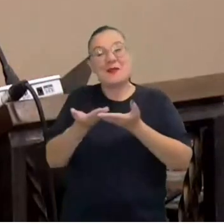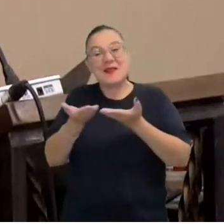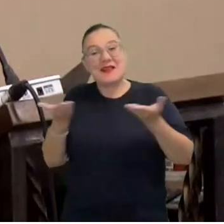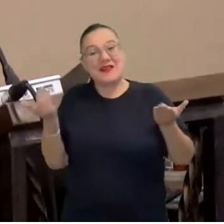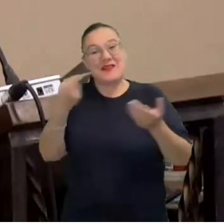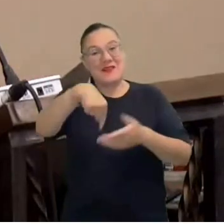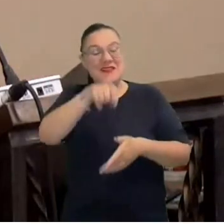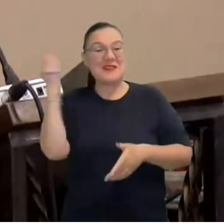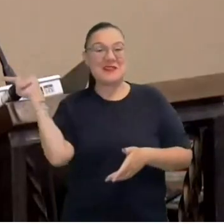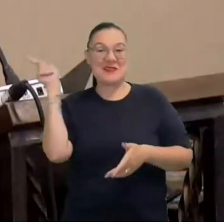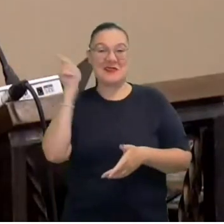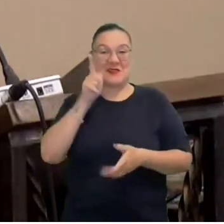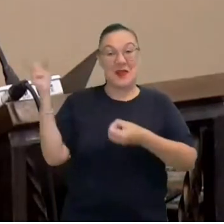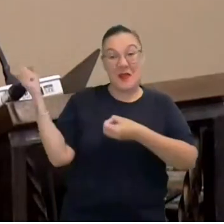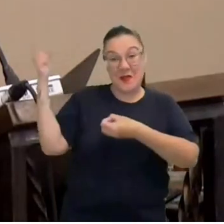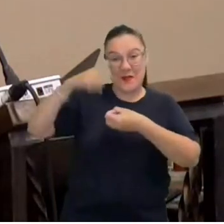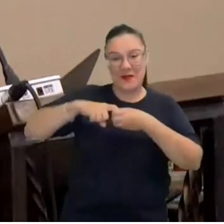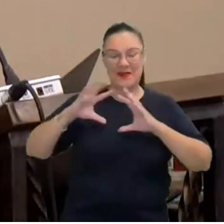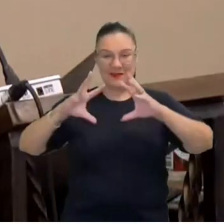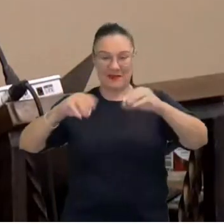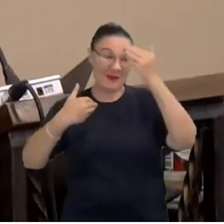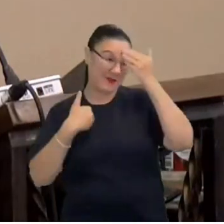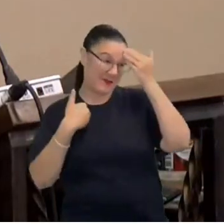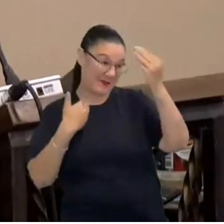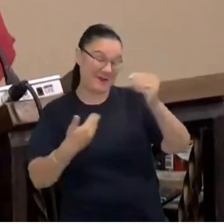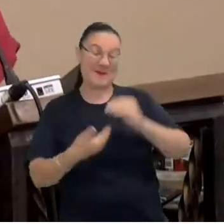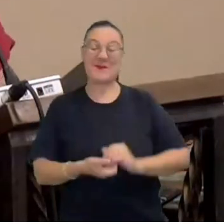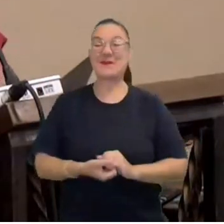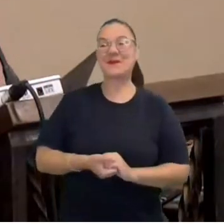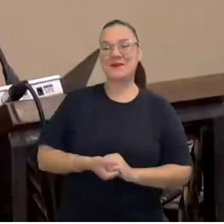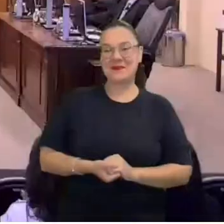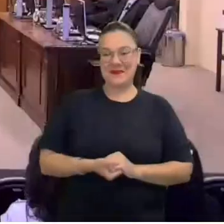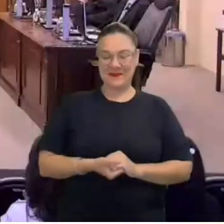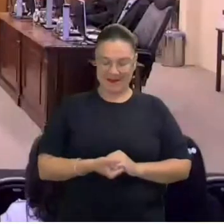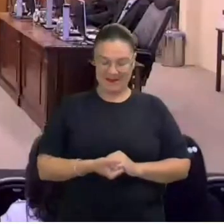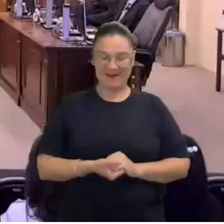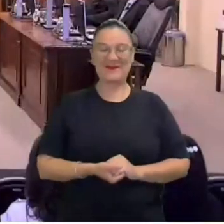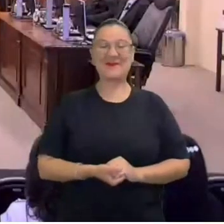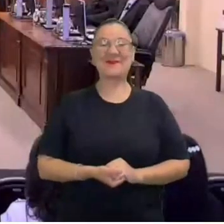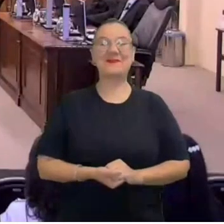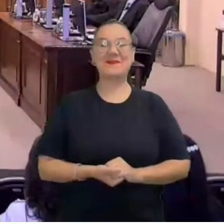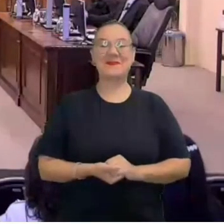para produzir em parceria com todos. Muito obrigada. E aí Aplausos Obrigado.